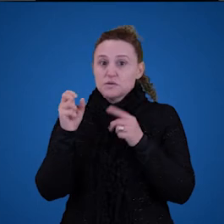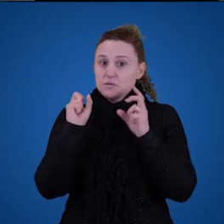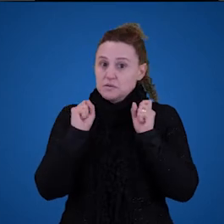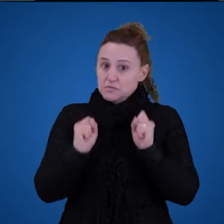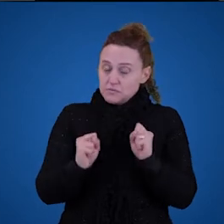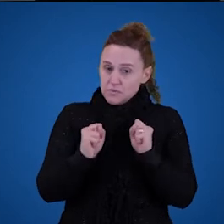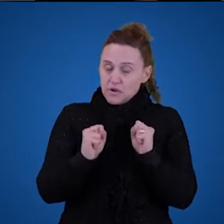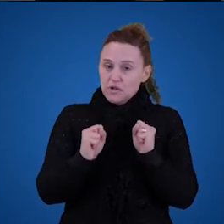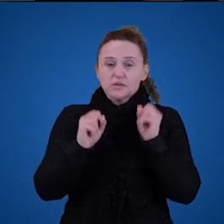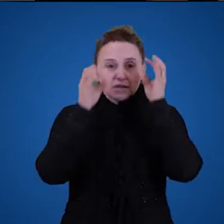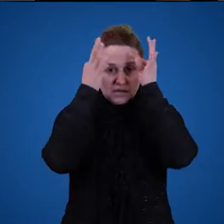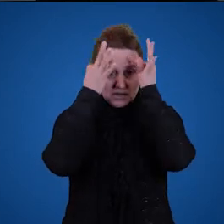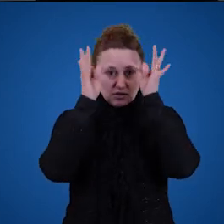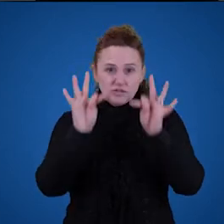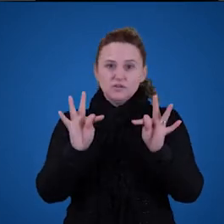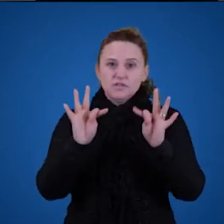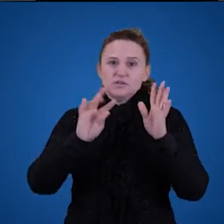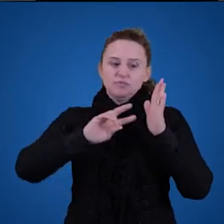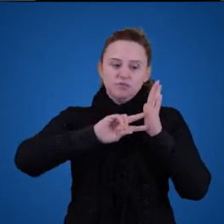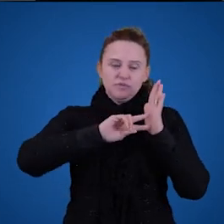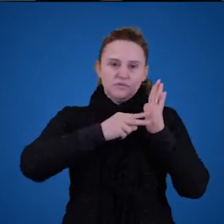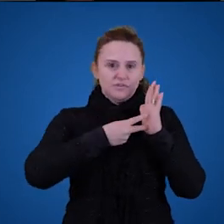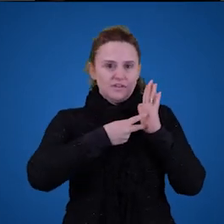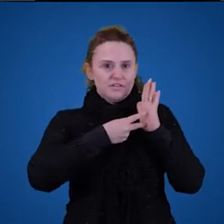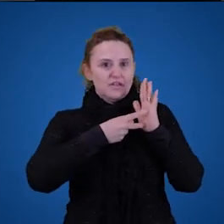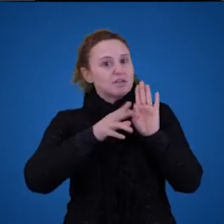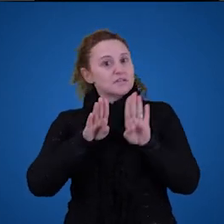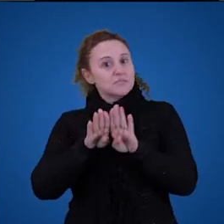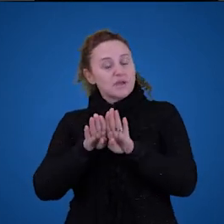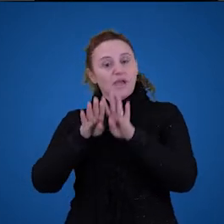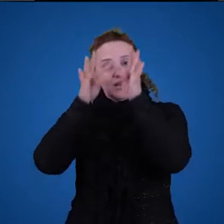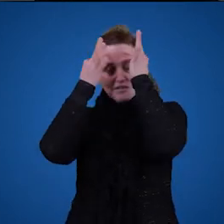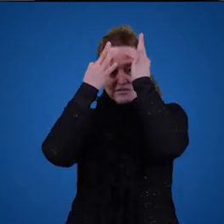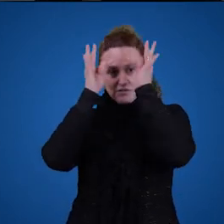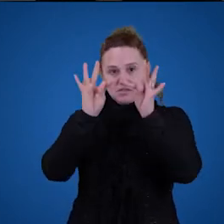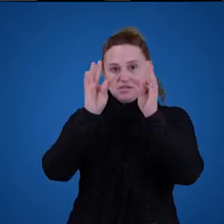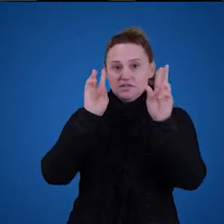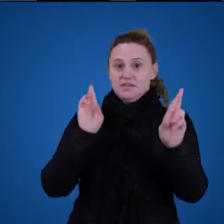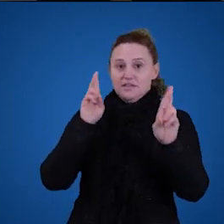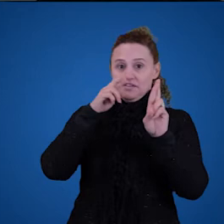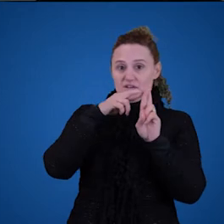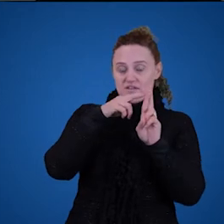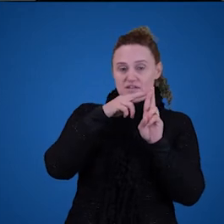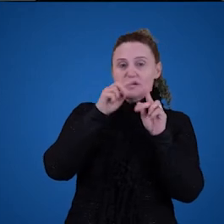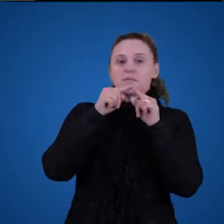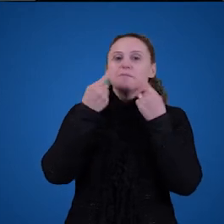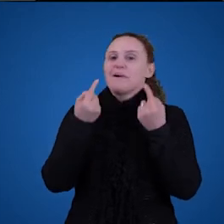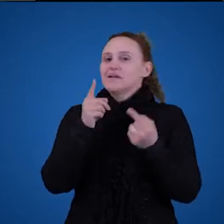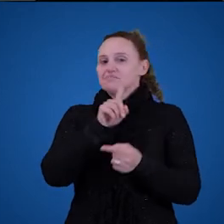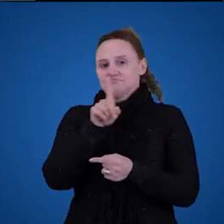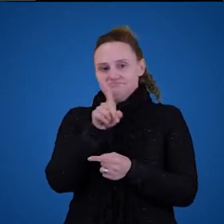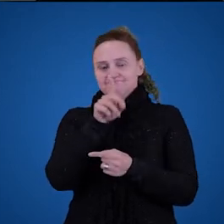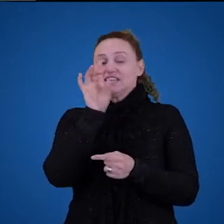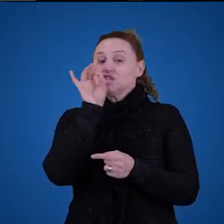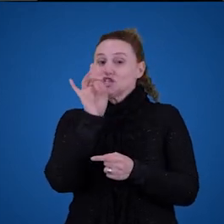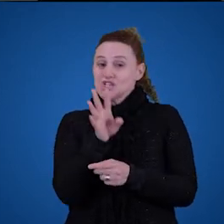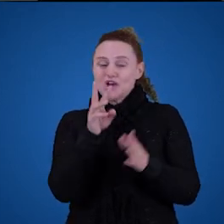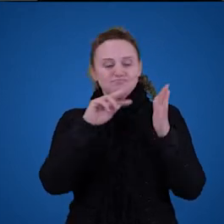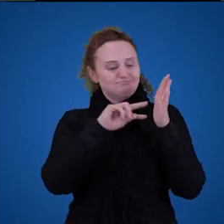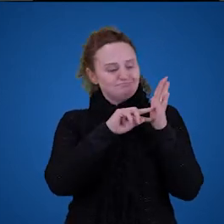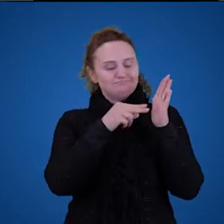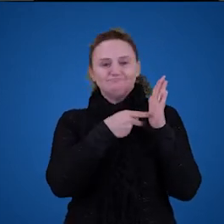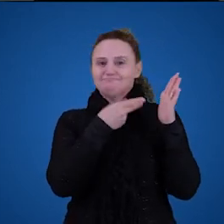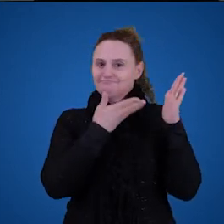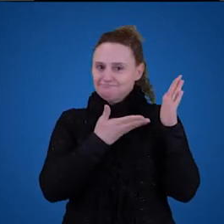vocês podem achar que ela é uma teoria do significado e uma teoria da referência. Mas não, ela é só uma teoria do significado que